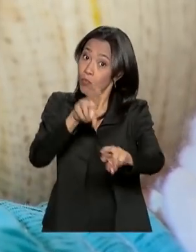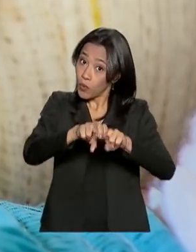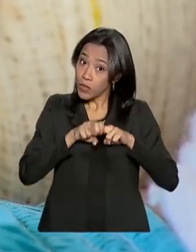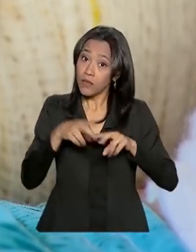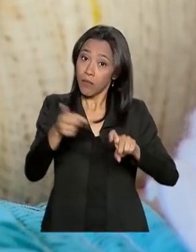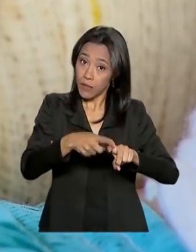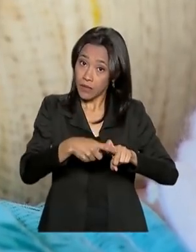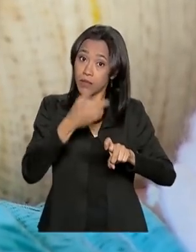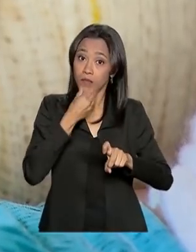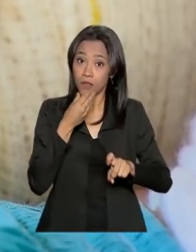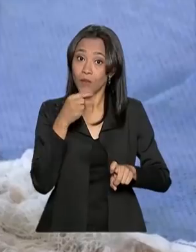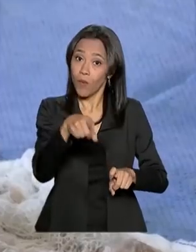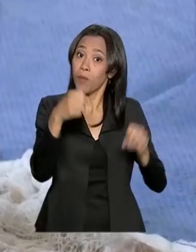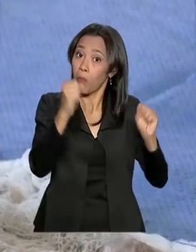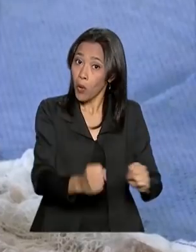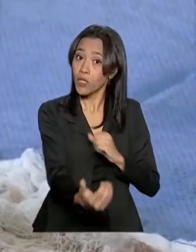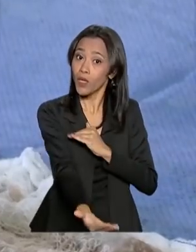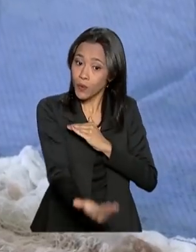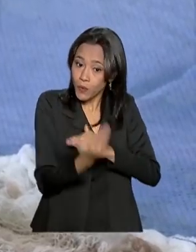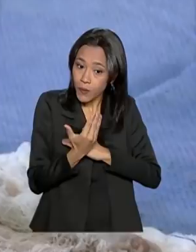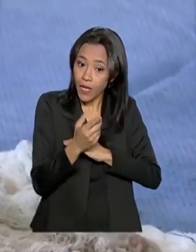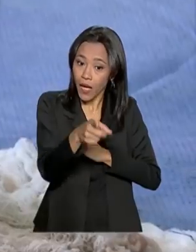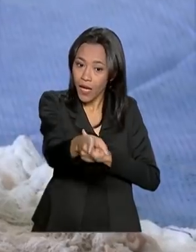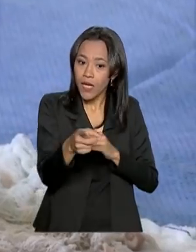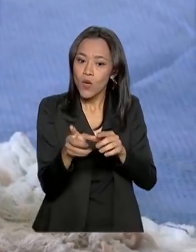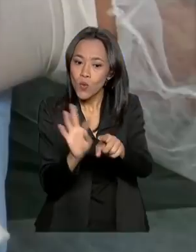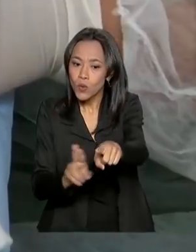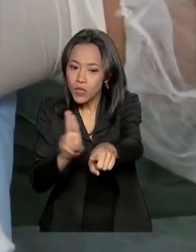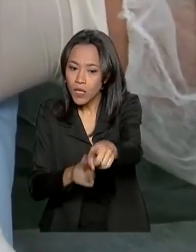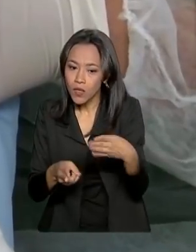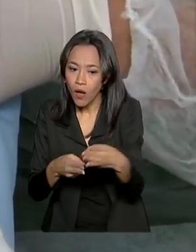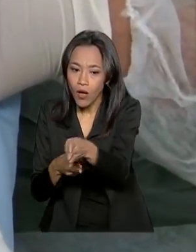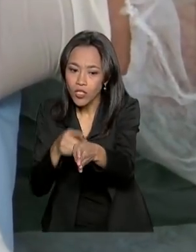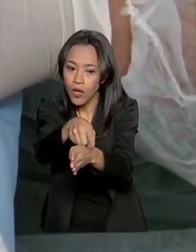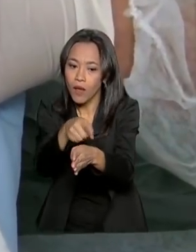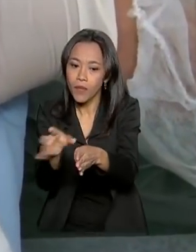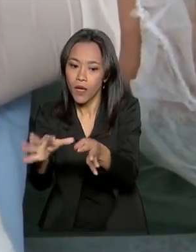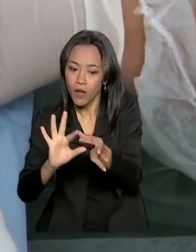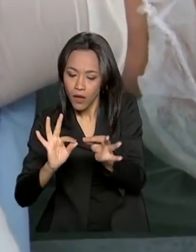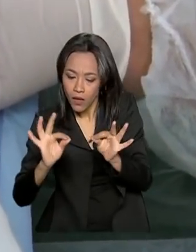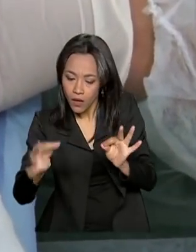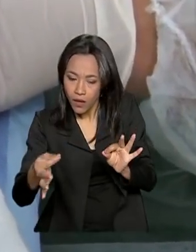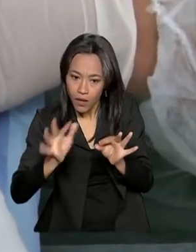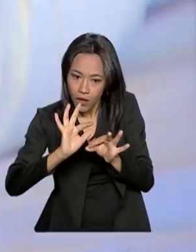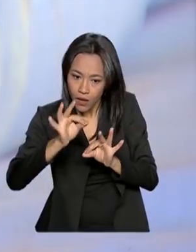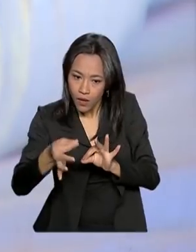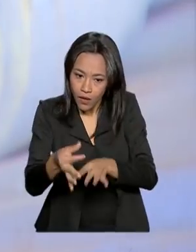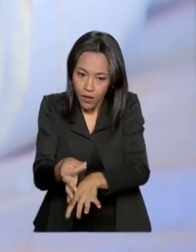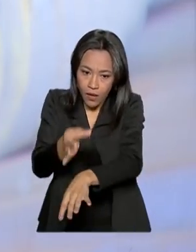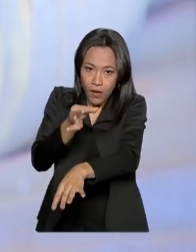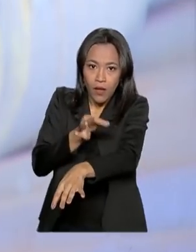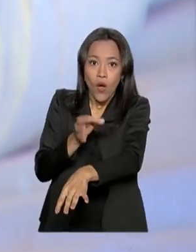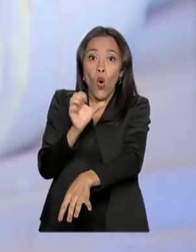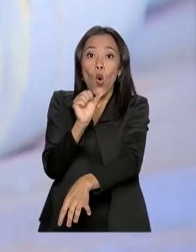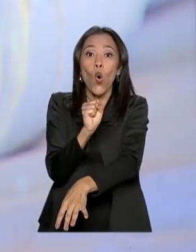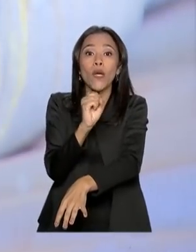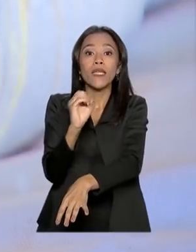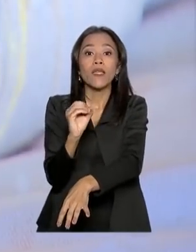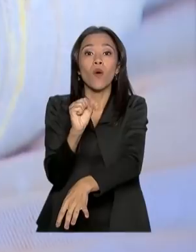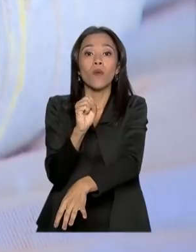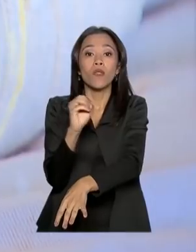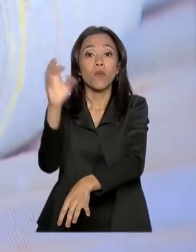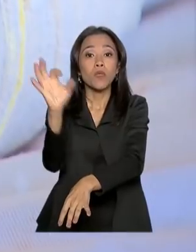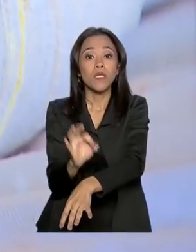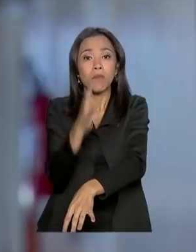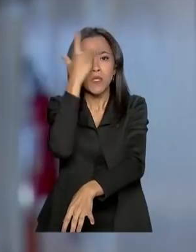Marcelo Borges pode ajudar. O curativo com pele de tilápia é voltado para 80% das pessoas que sofrem